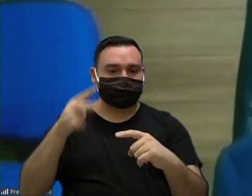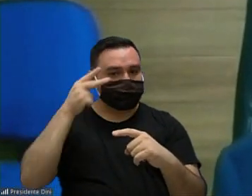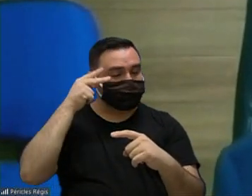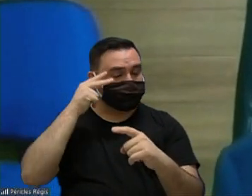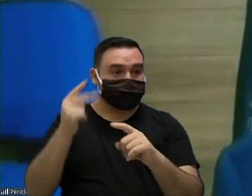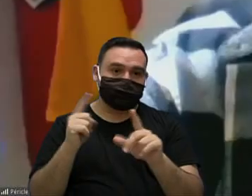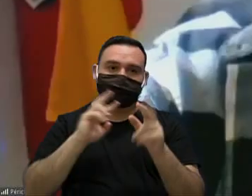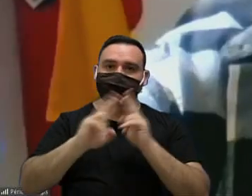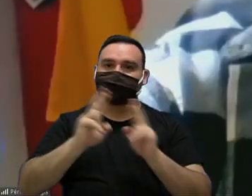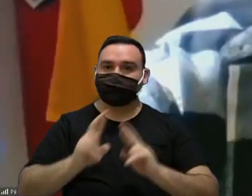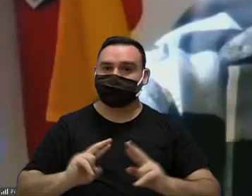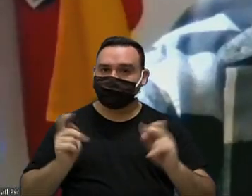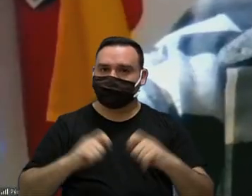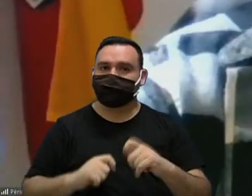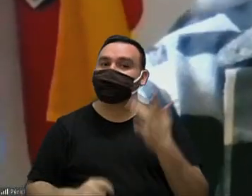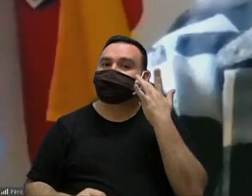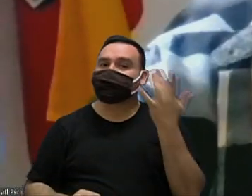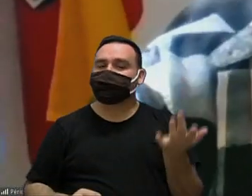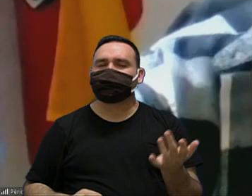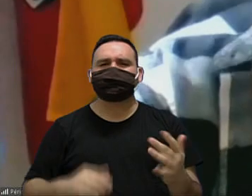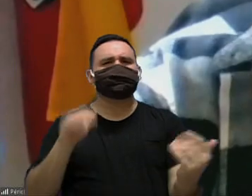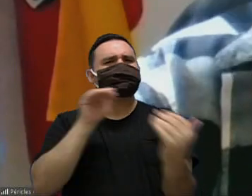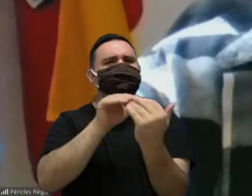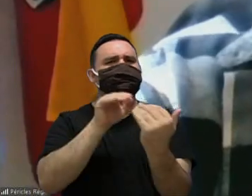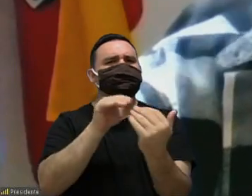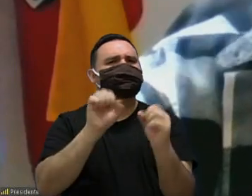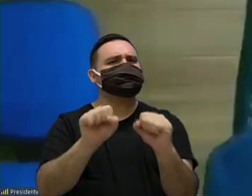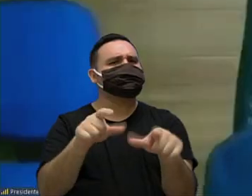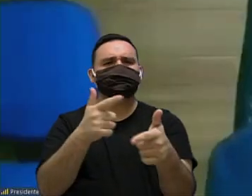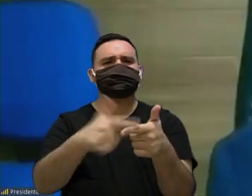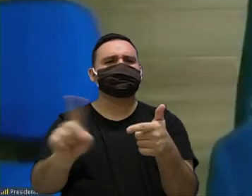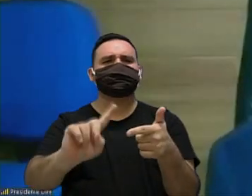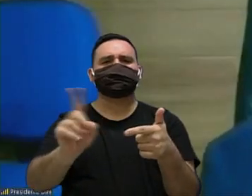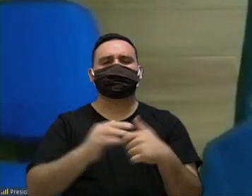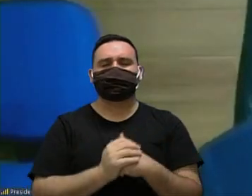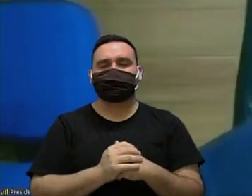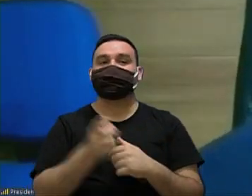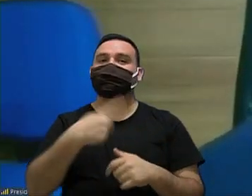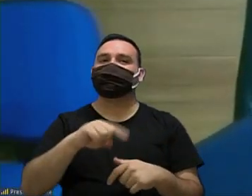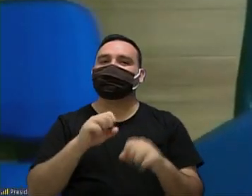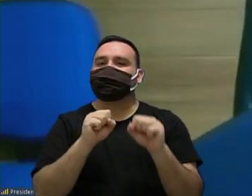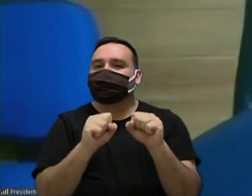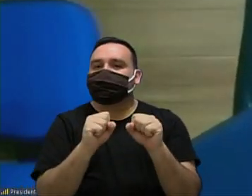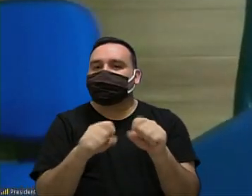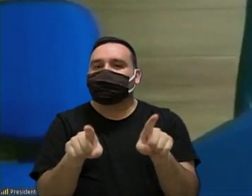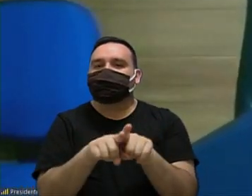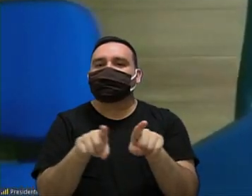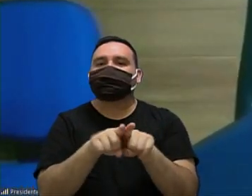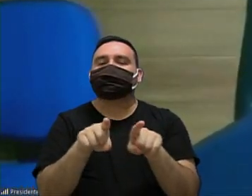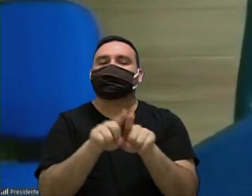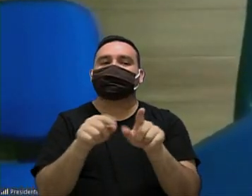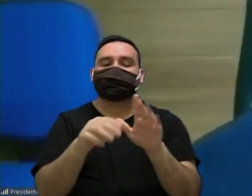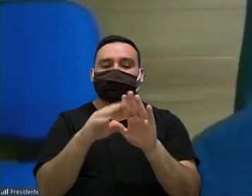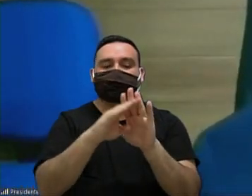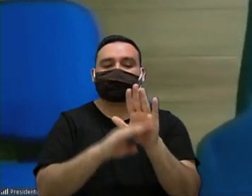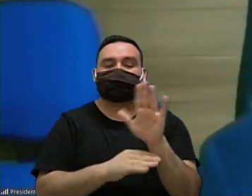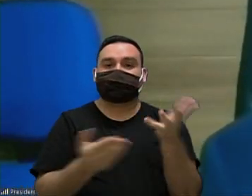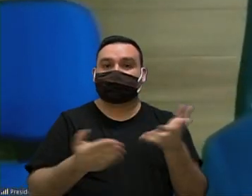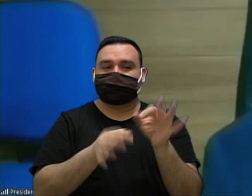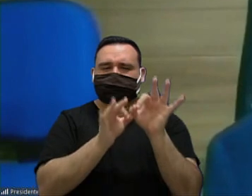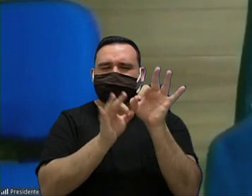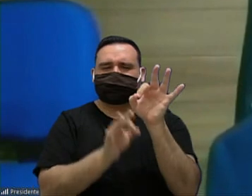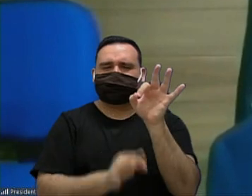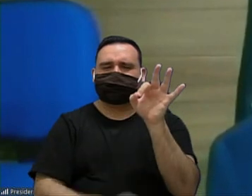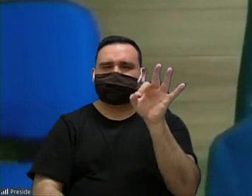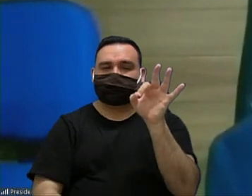eu não vejo problema presidente eu não tenho problema nenhum aí sabe o que nós podemos fazer a nossa pauta está extensa